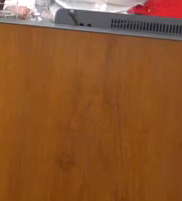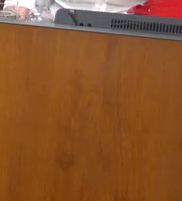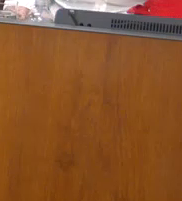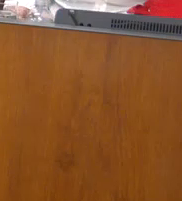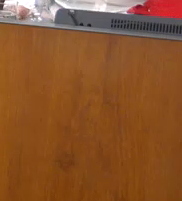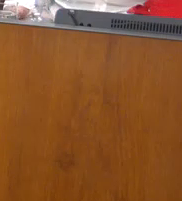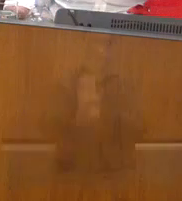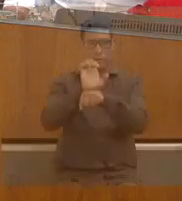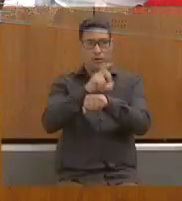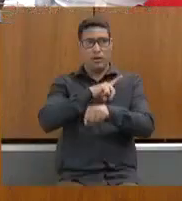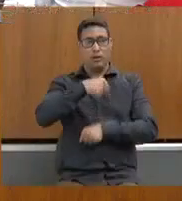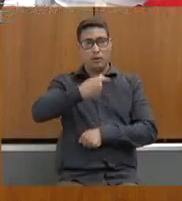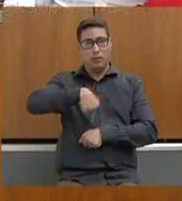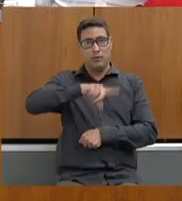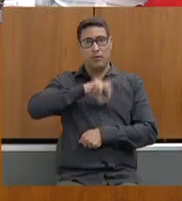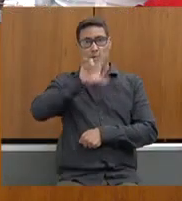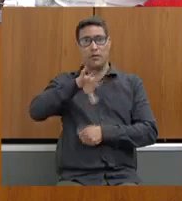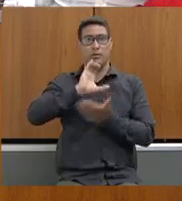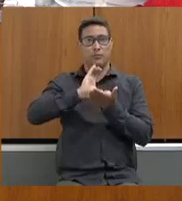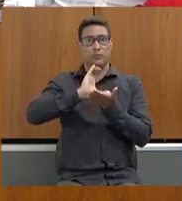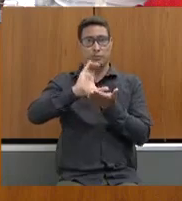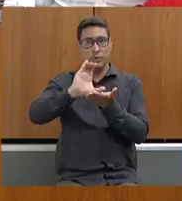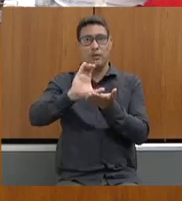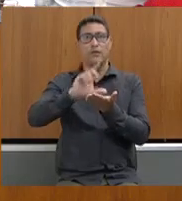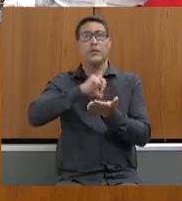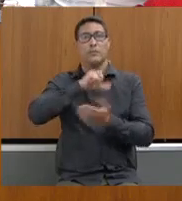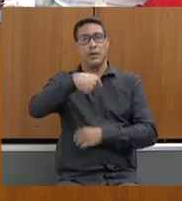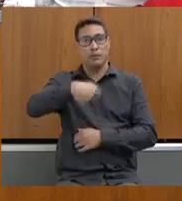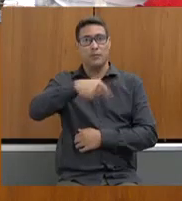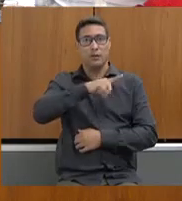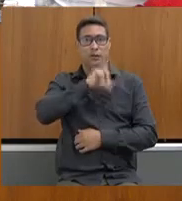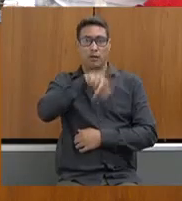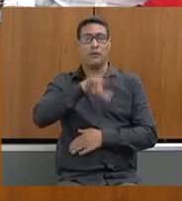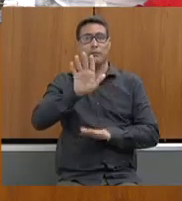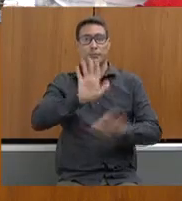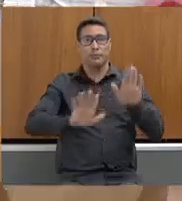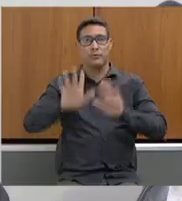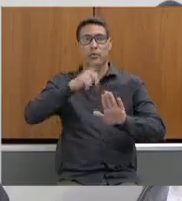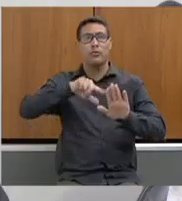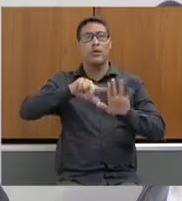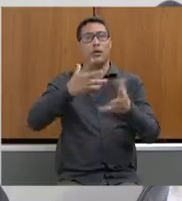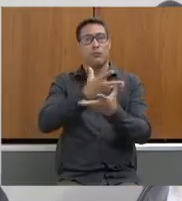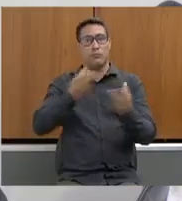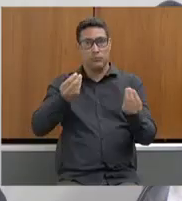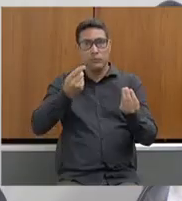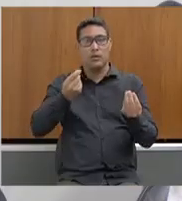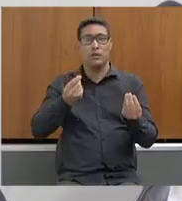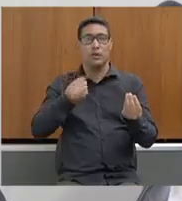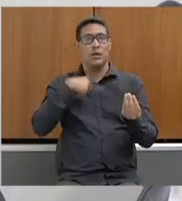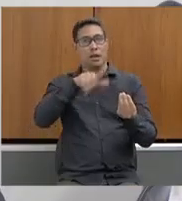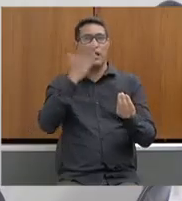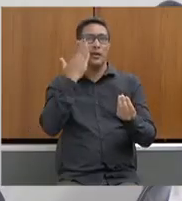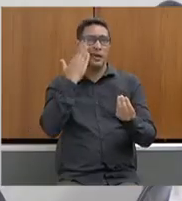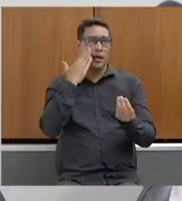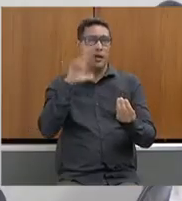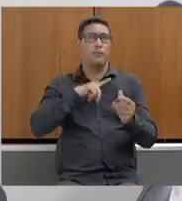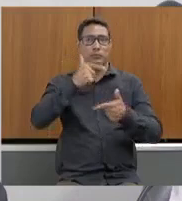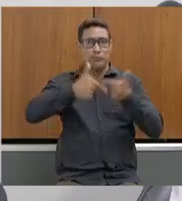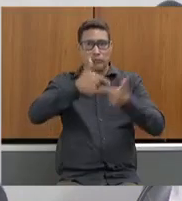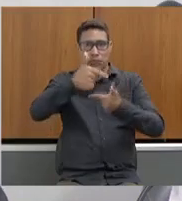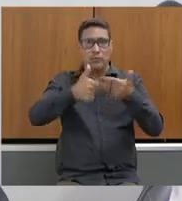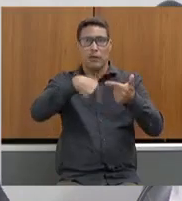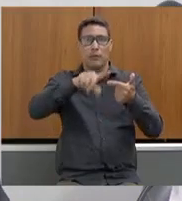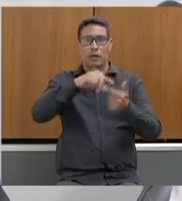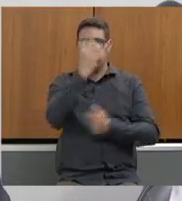precisa do investimento, realmente tem que ter um cuidado muito grande. A gente sabe do trabalho, da seriedade